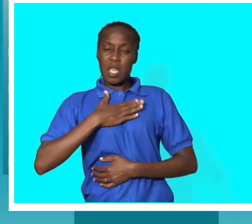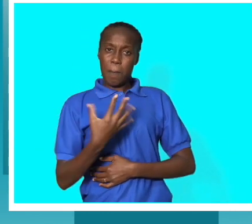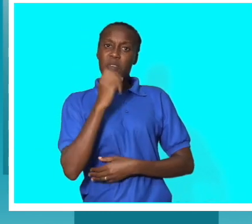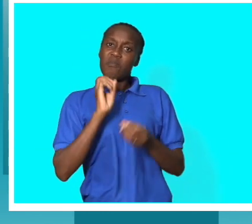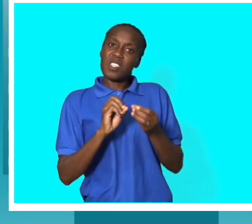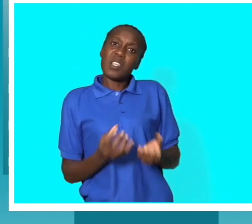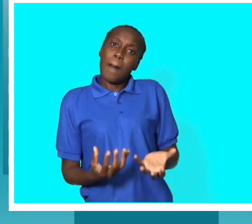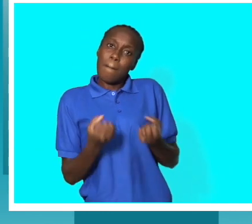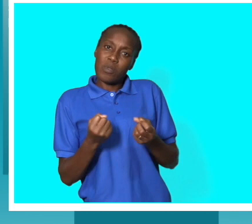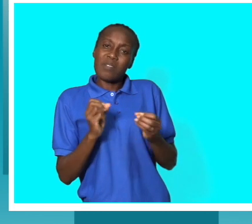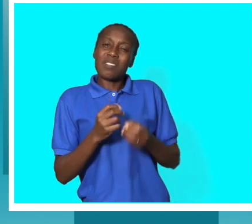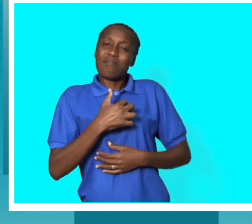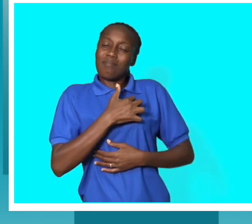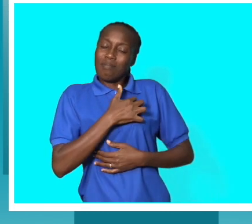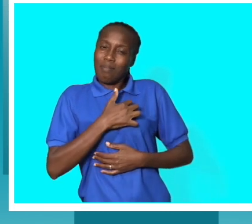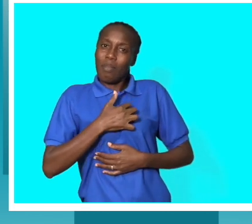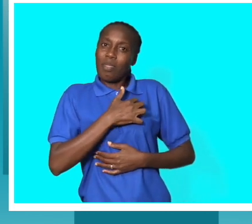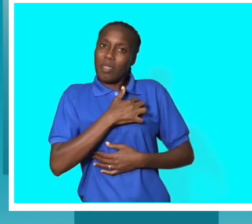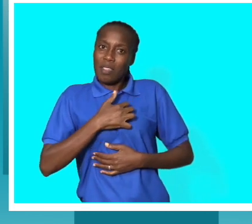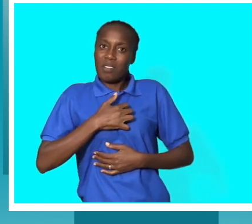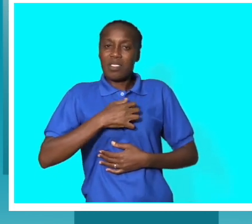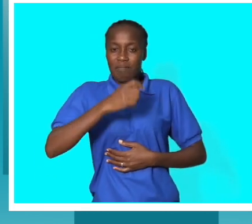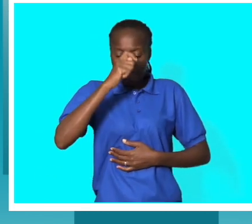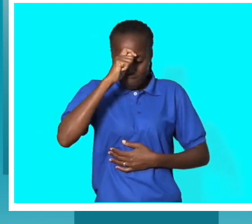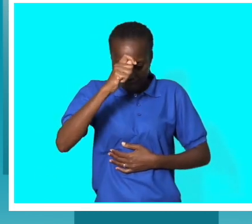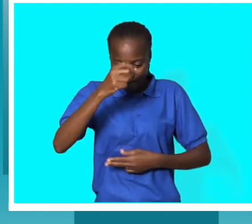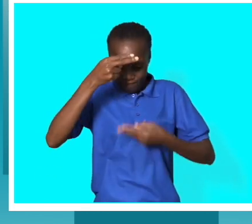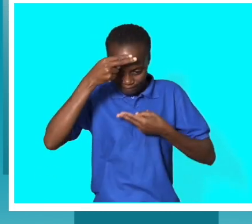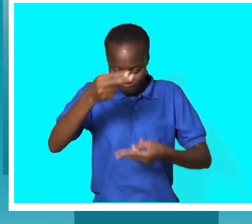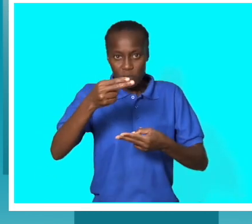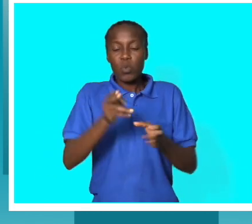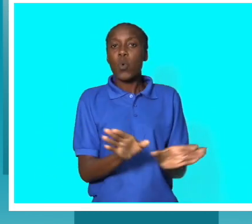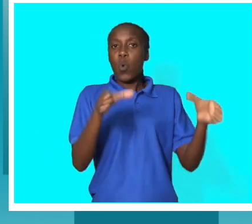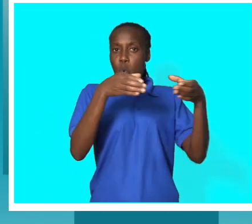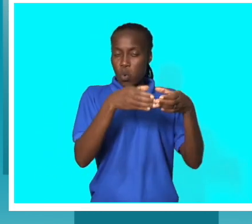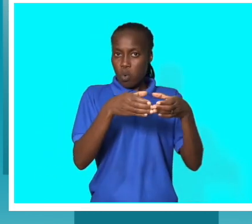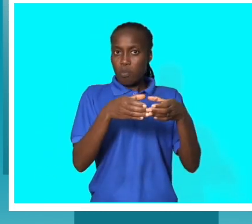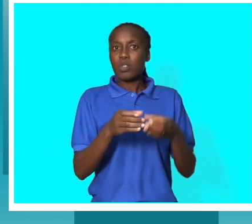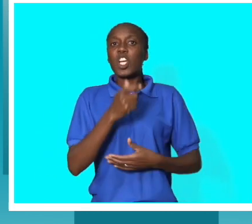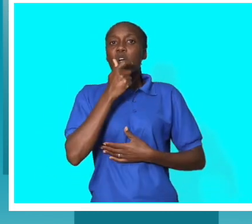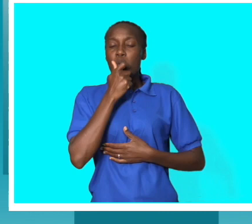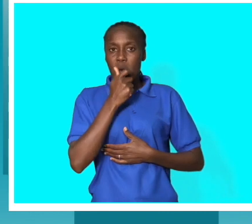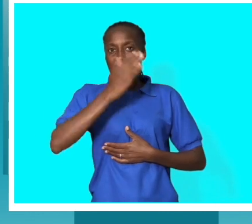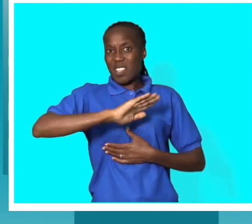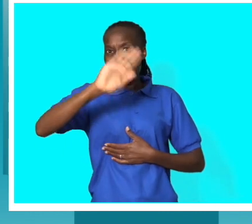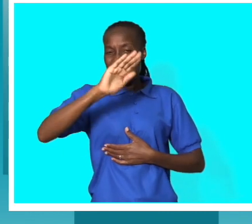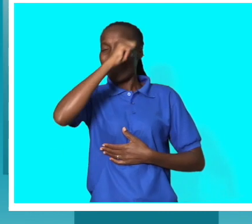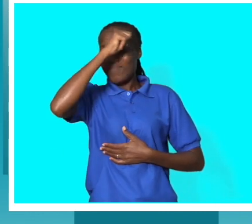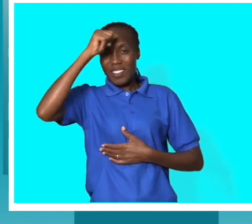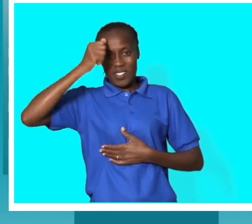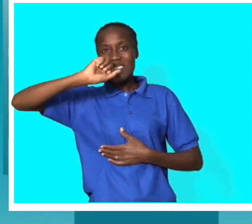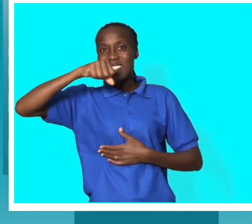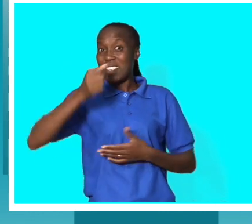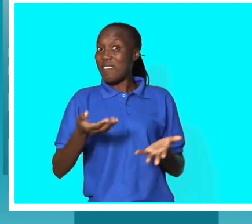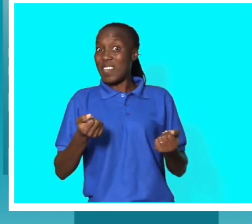possíveis de tentar dignificar e voltar a credibilizar a arbitragem nacional. Não vai ser fácil. Não vai ser.